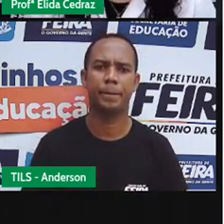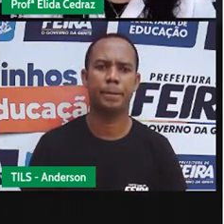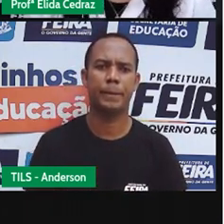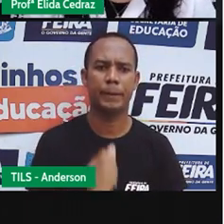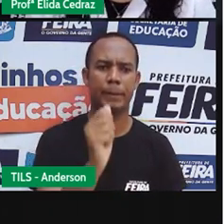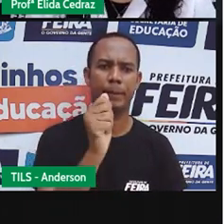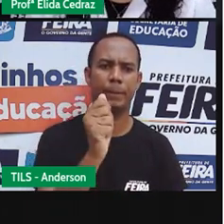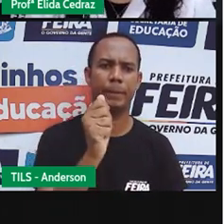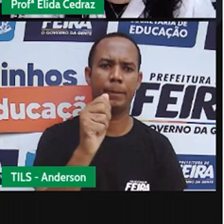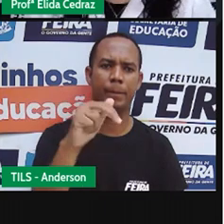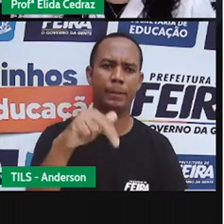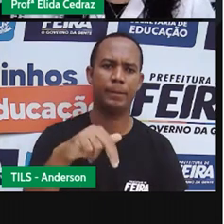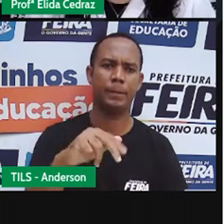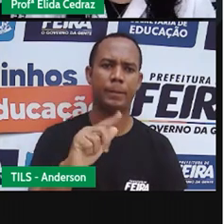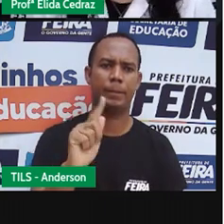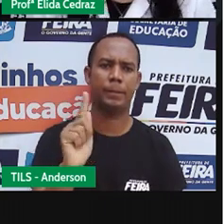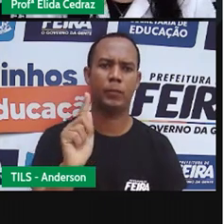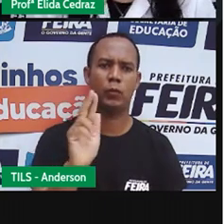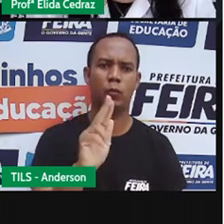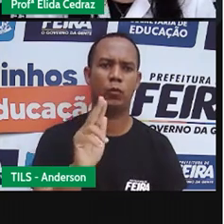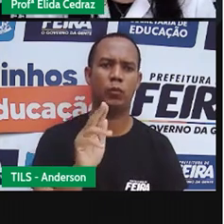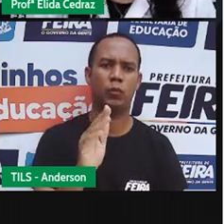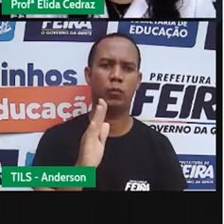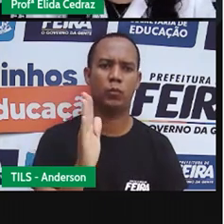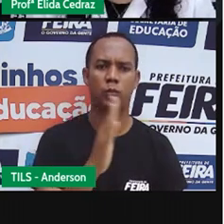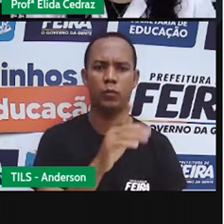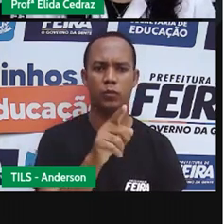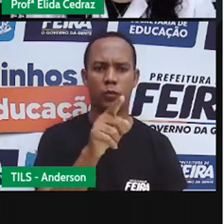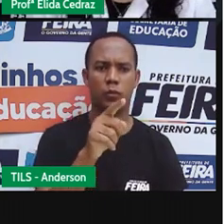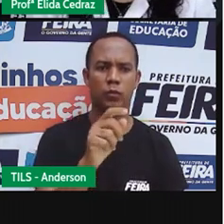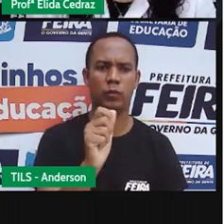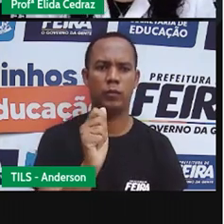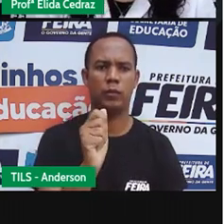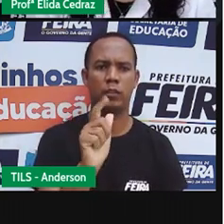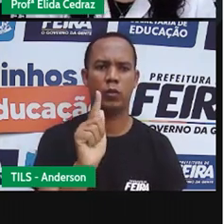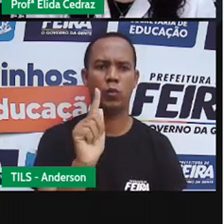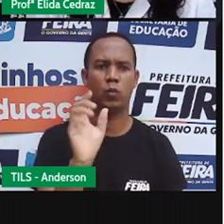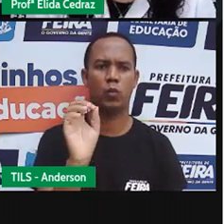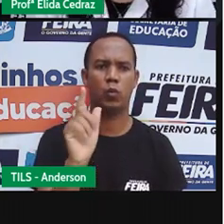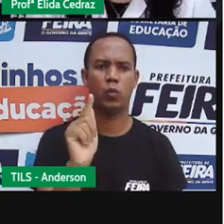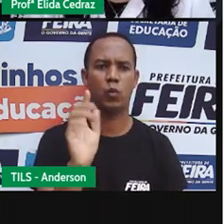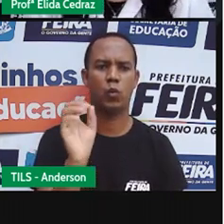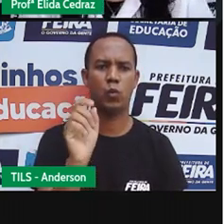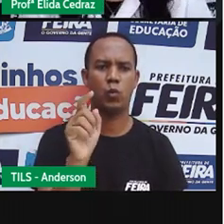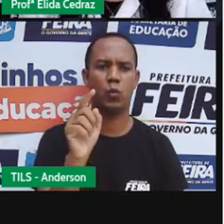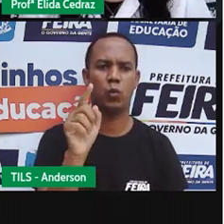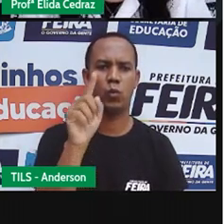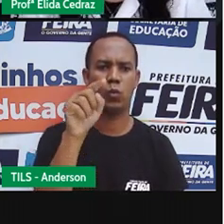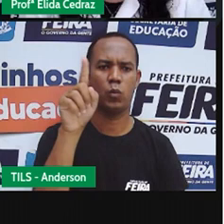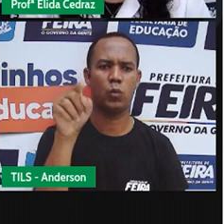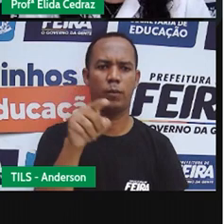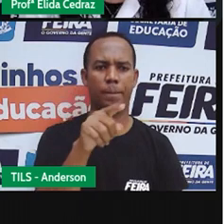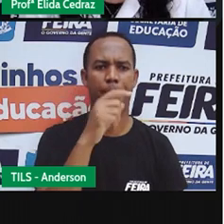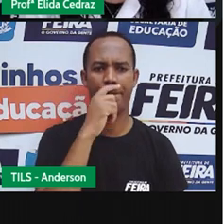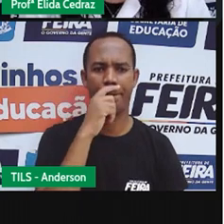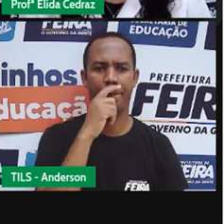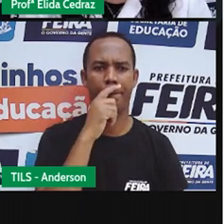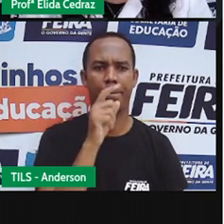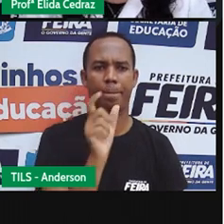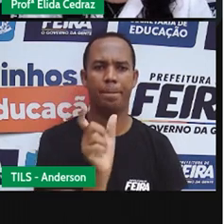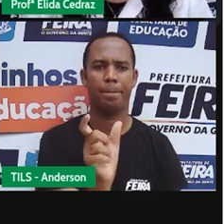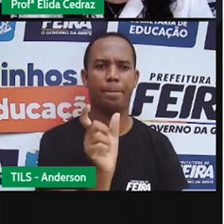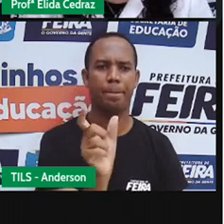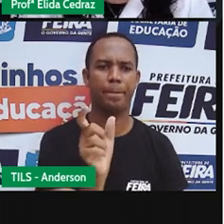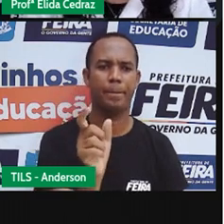Angu, agogô, bagunça, camundongo,